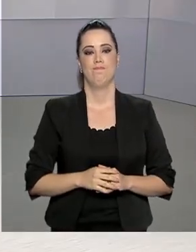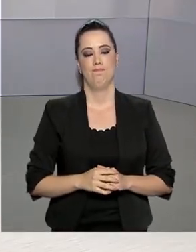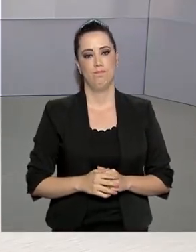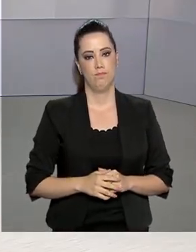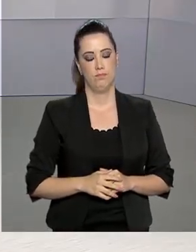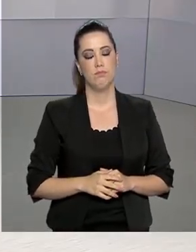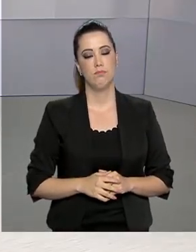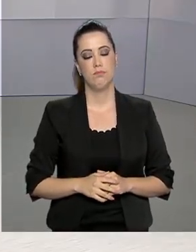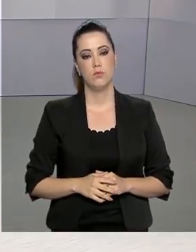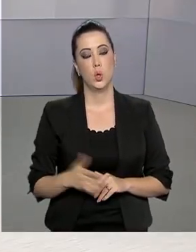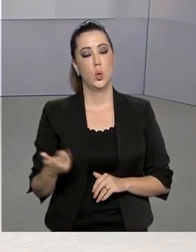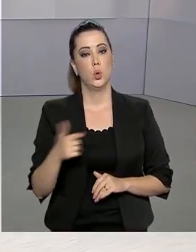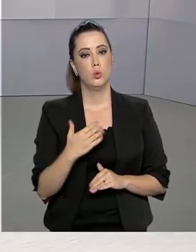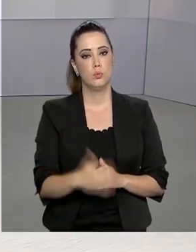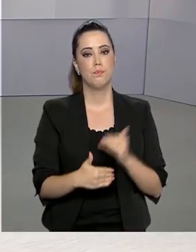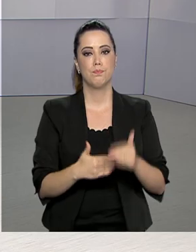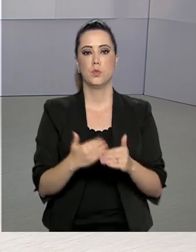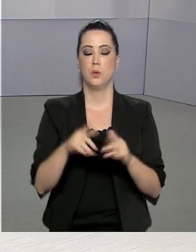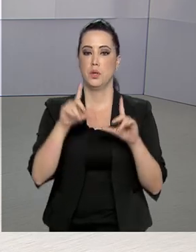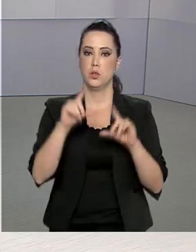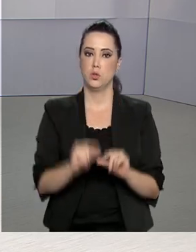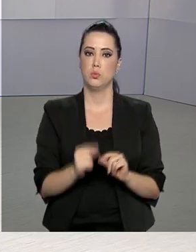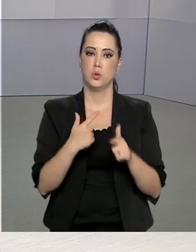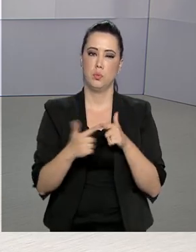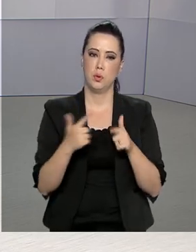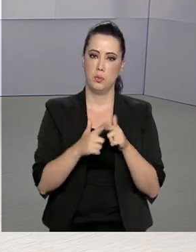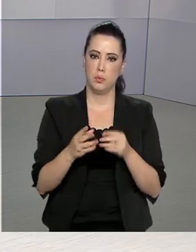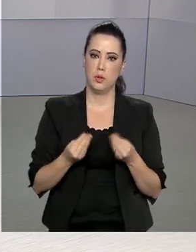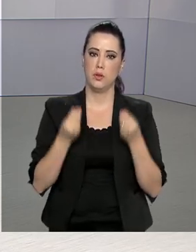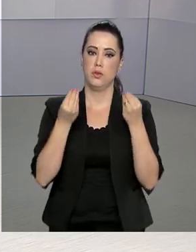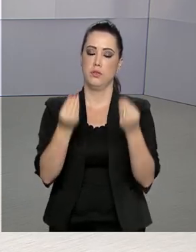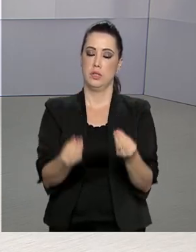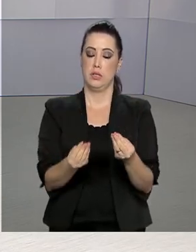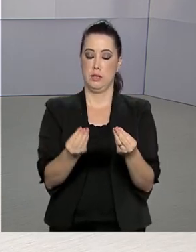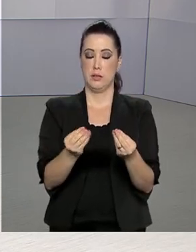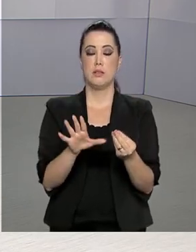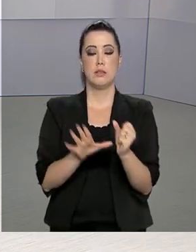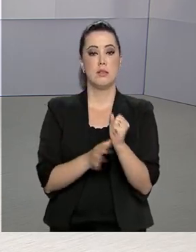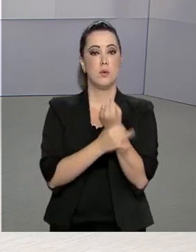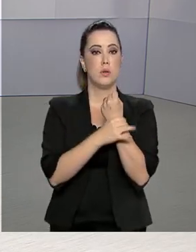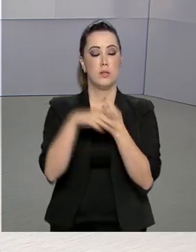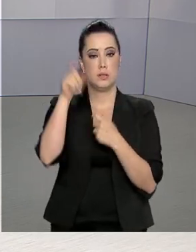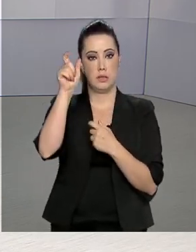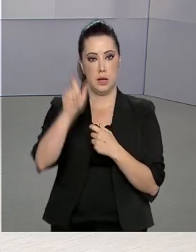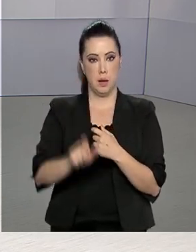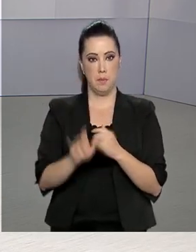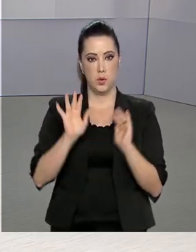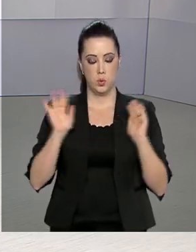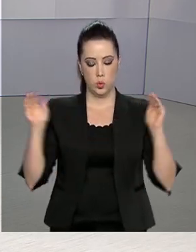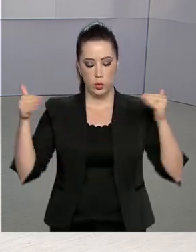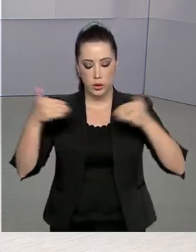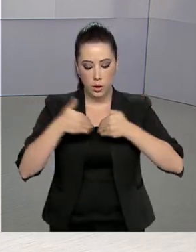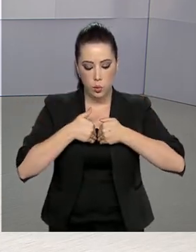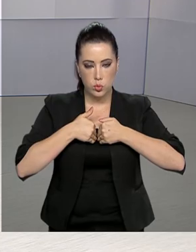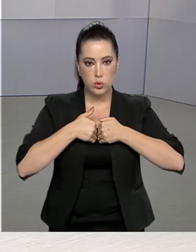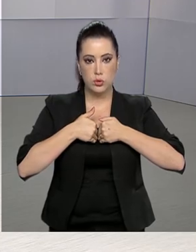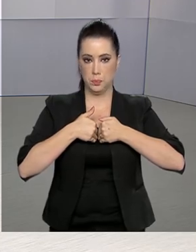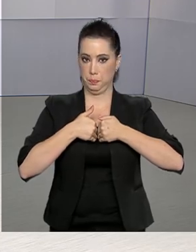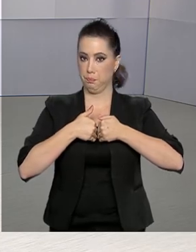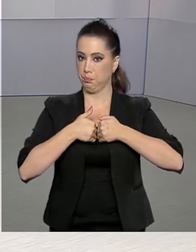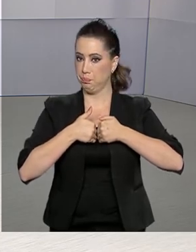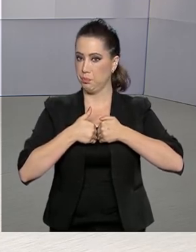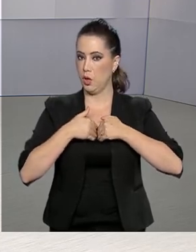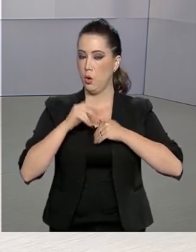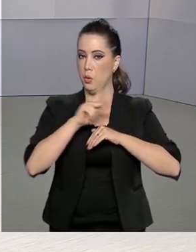passo para reduzir barreiras e assegurar os direitos da pessoa com autismo. O presidente Jair Bolsonaro sancionou a lei que